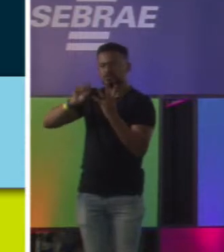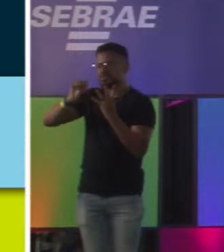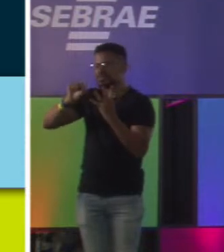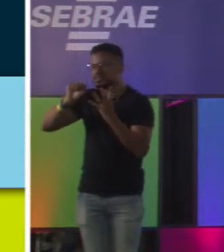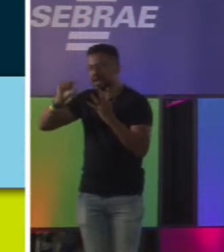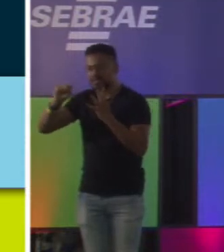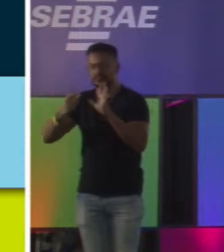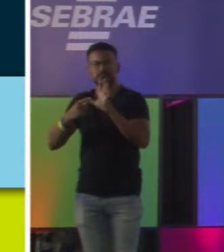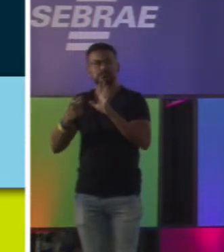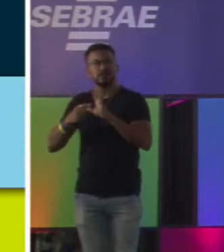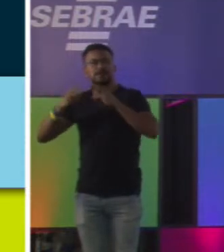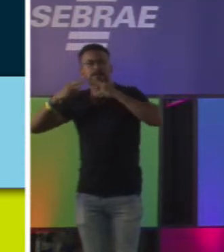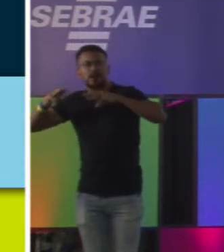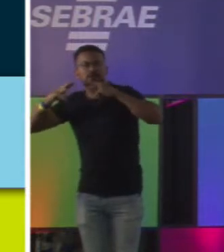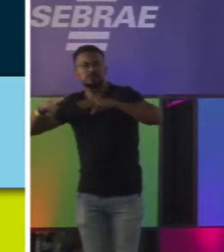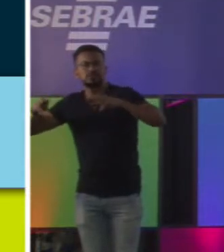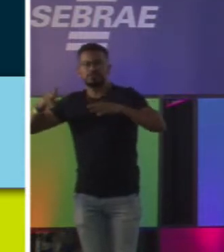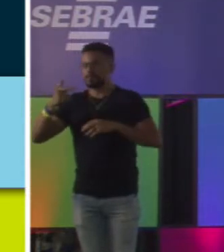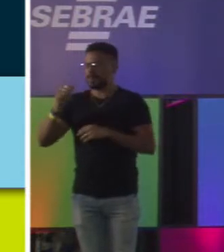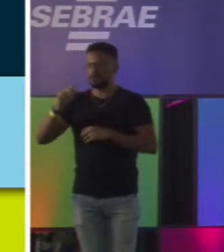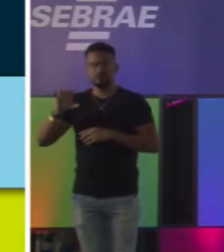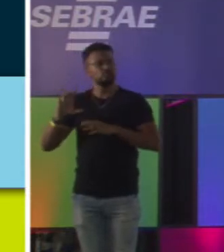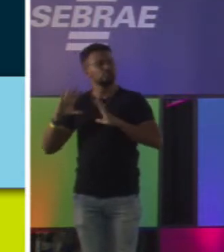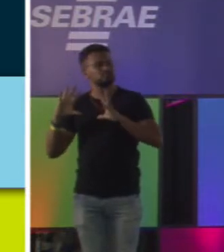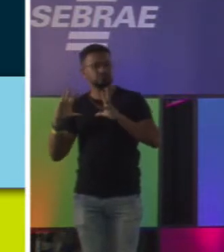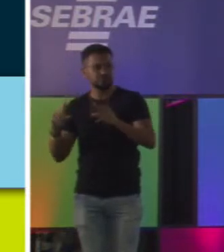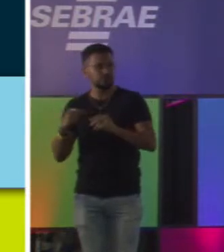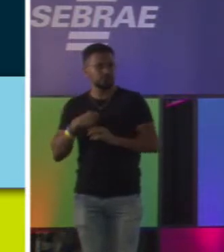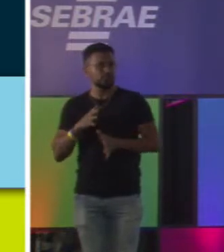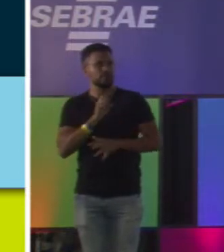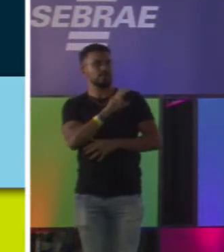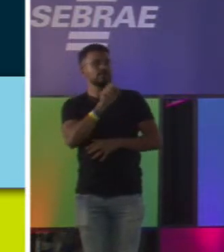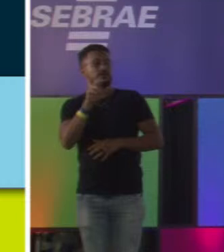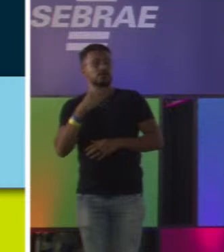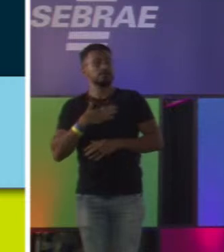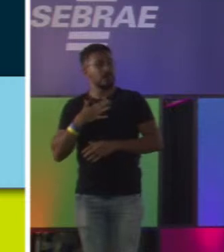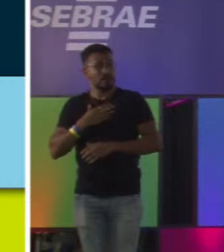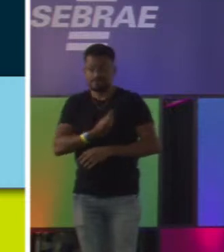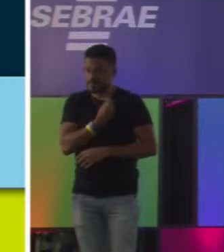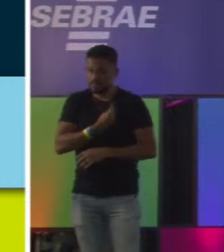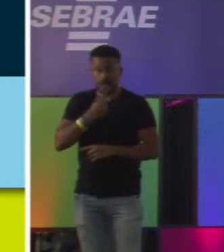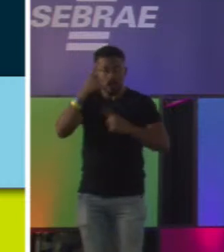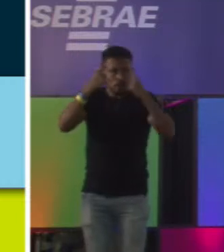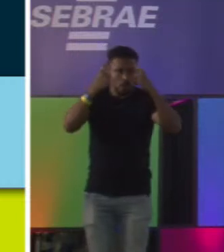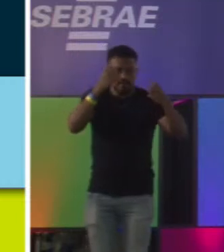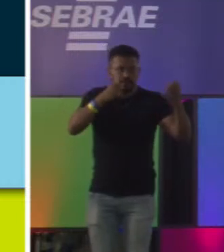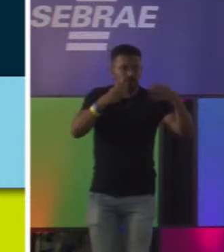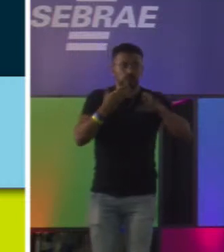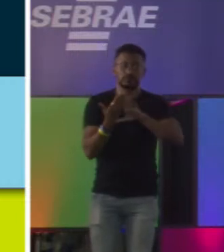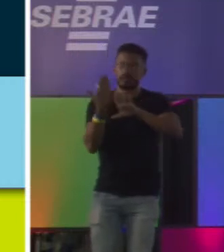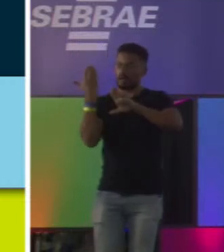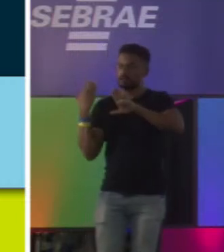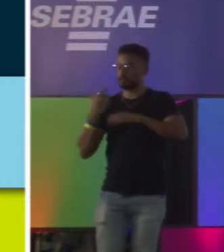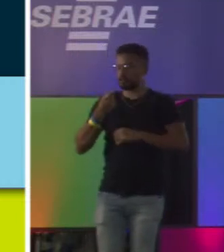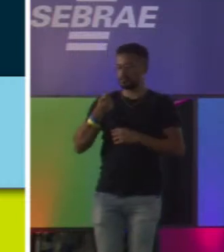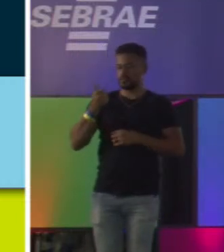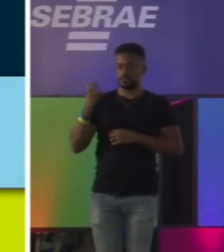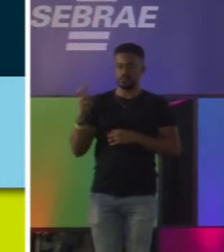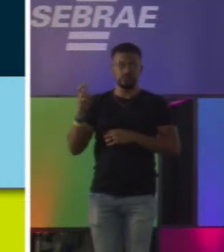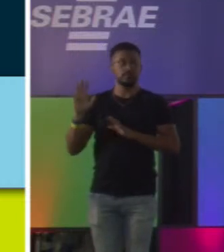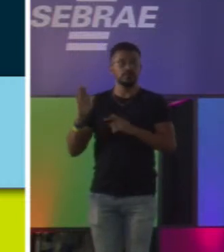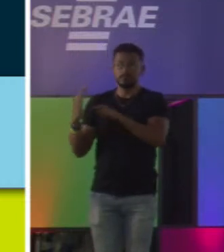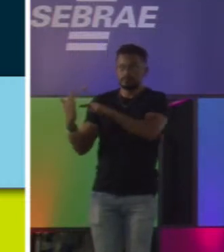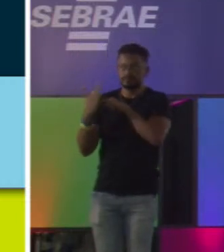tudo, tudo, tudo que vocês podem imaginar. Eu já vi nessa vida. Eu vivo de inovação desde 2015. Mas a inovação foi apresentada para mim em